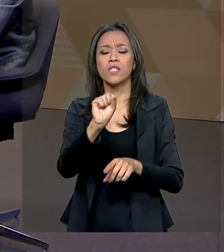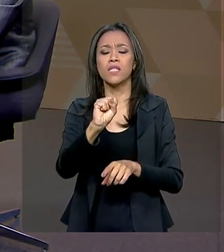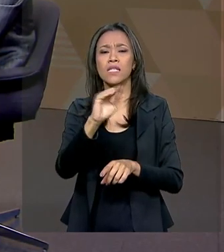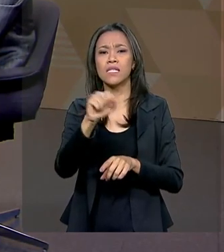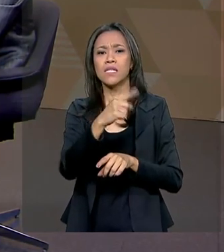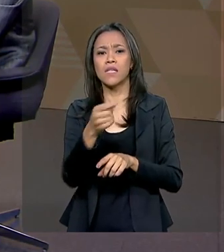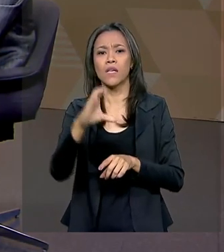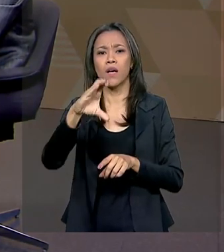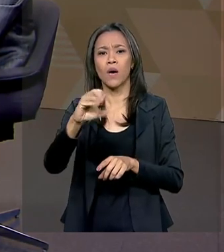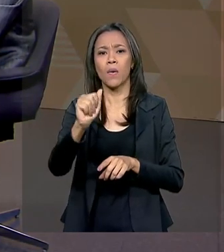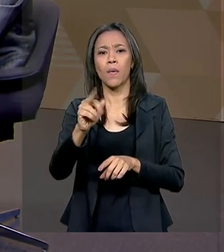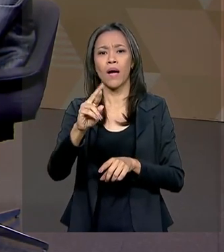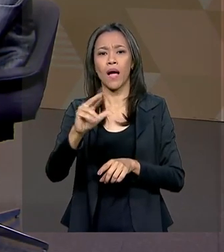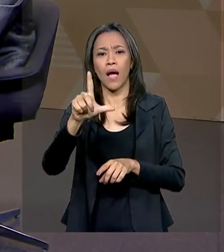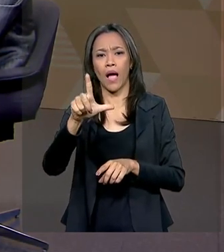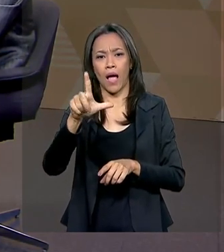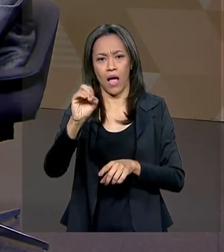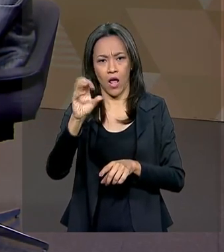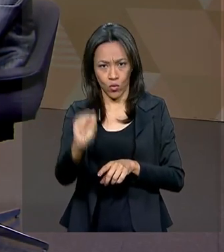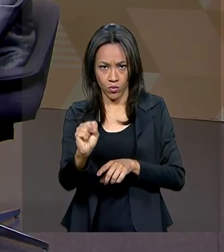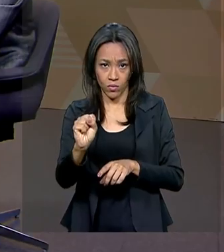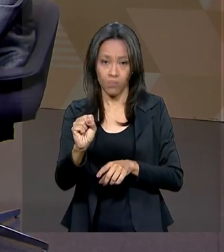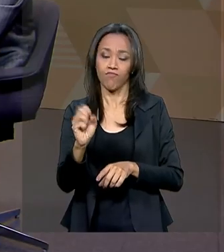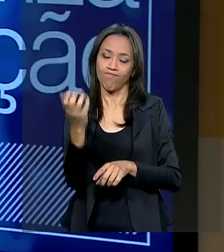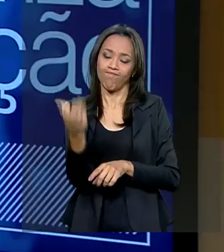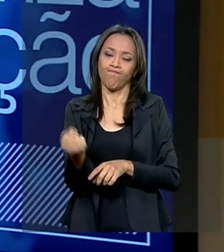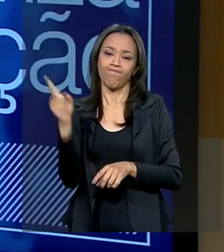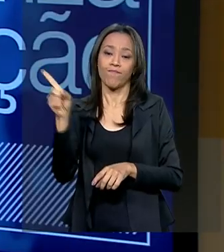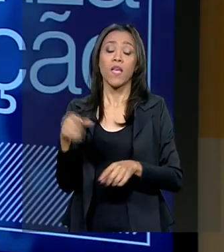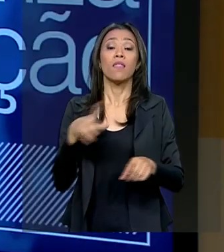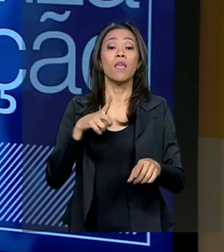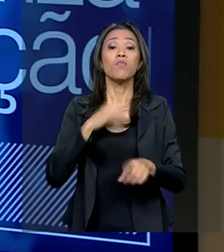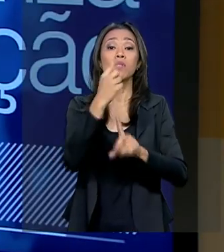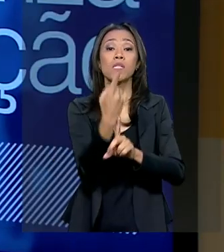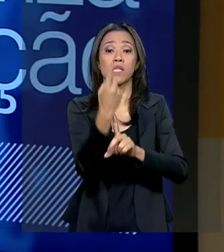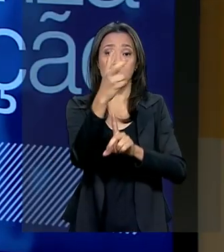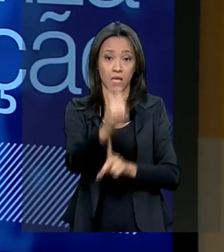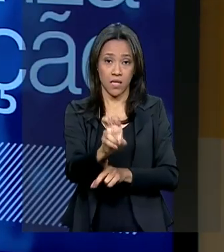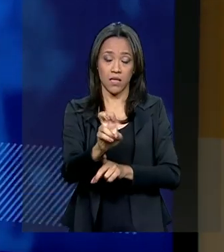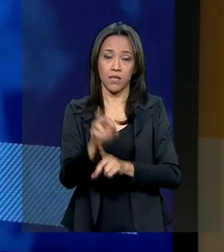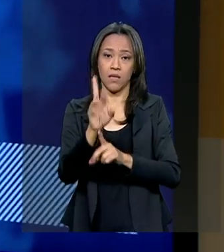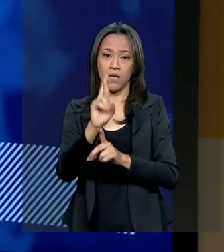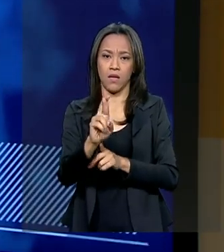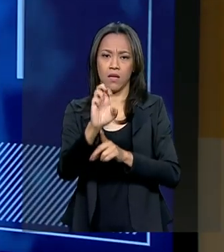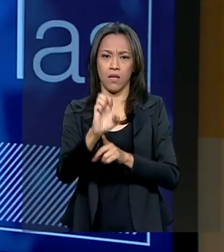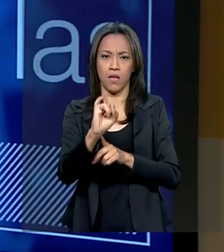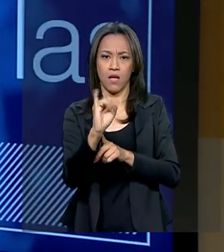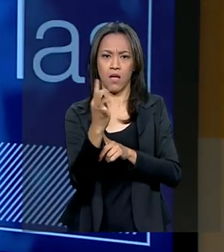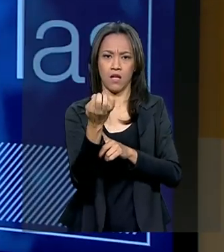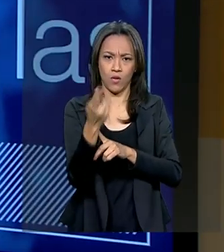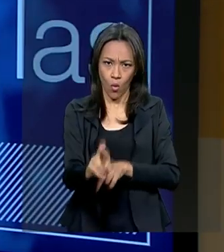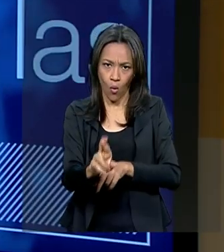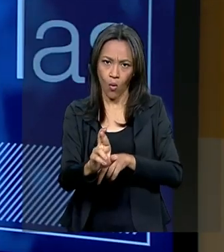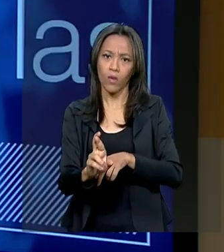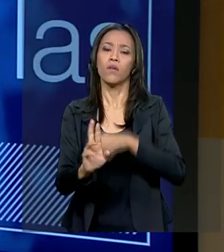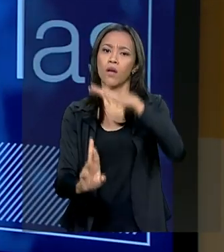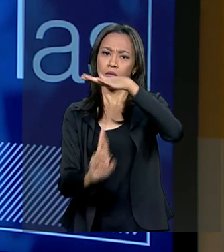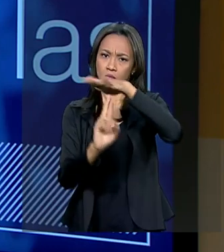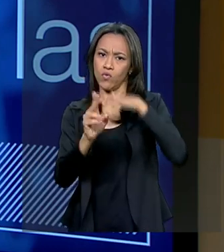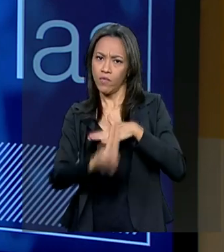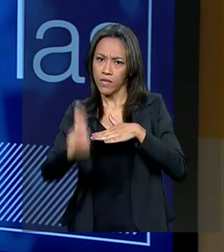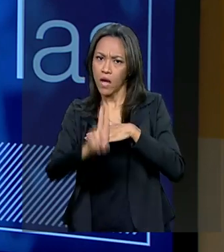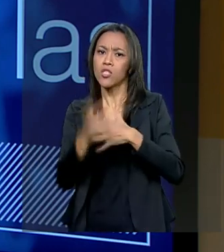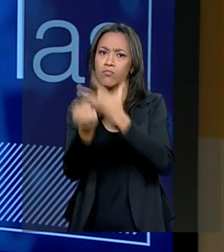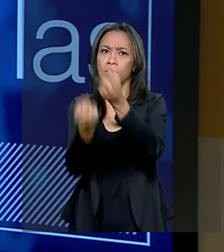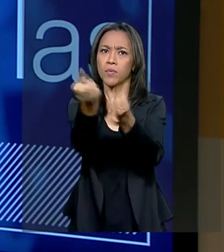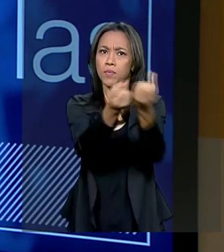reitores que estão dispostos a aderir na primeira onda do Futurice. Já temos 15. Então, assim, eu estou muito otimista e confiante, mesmo porque eu não precisa